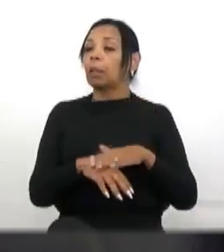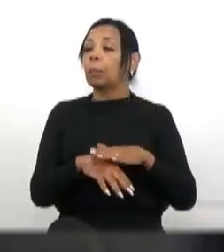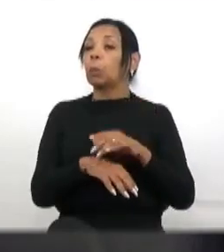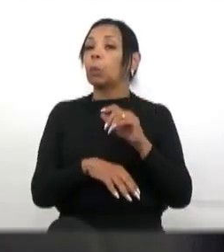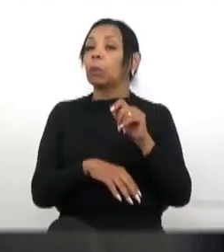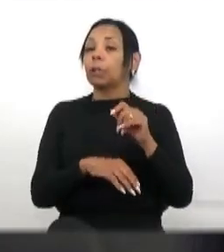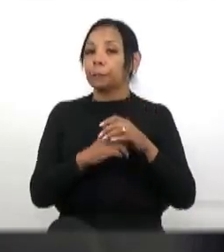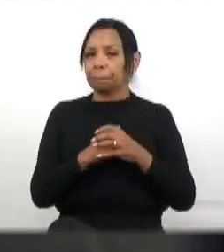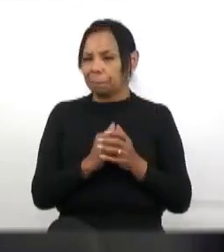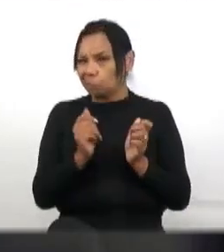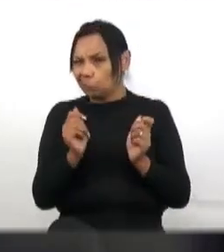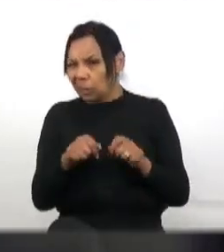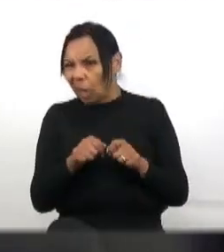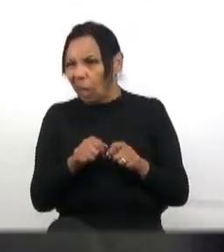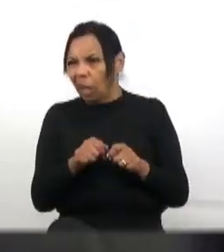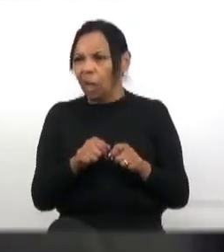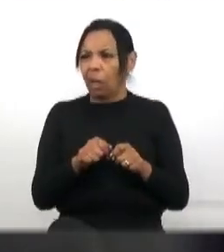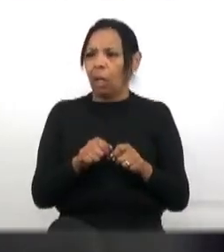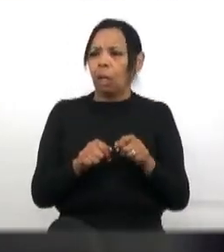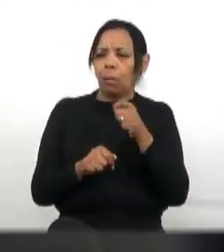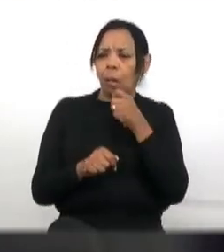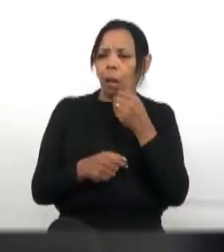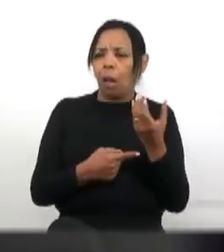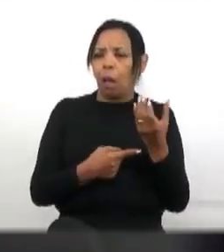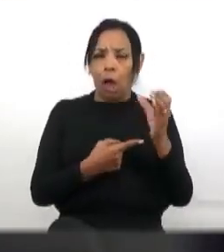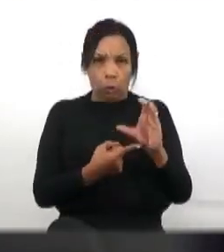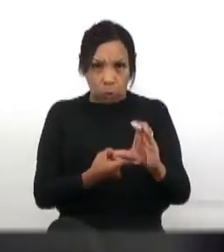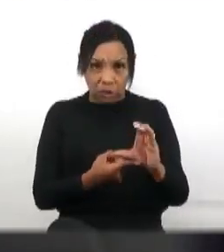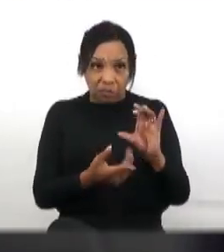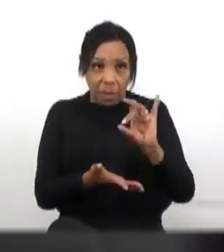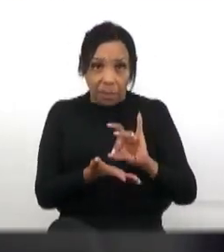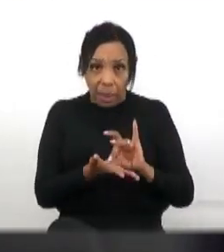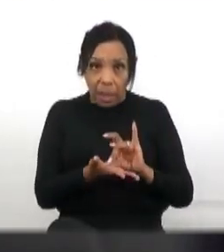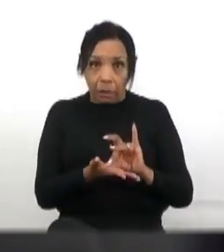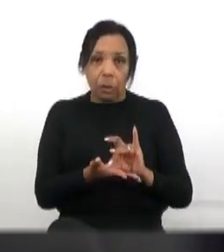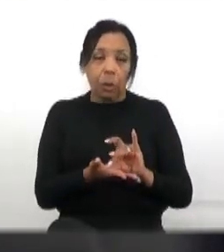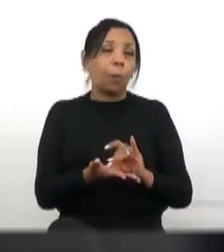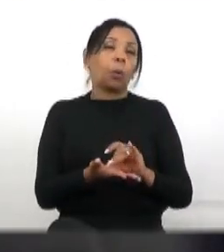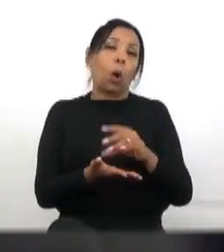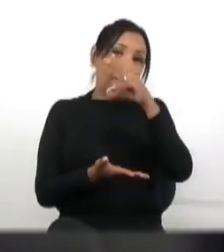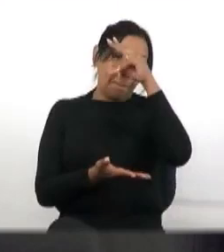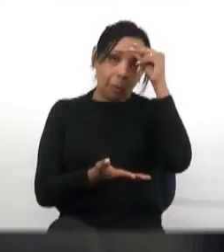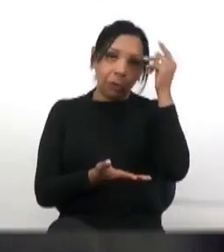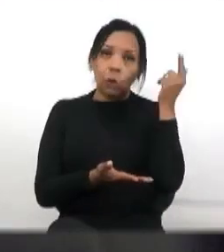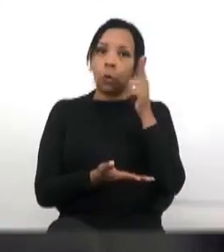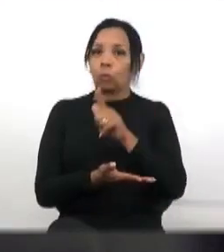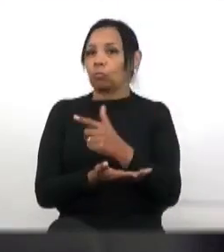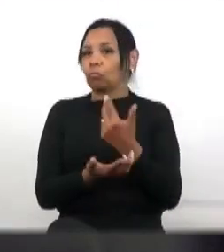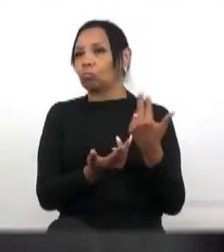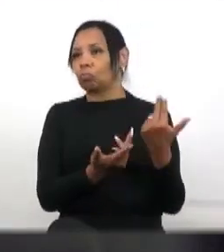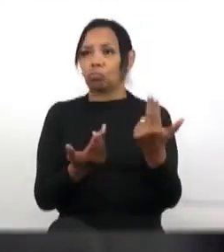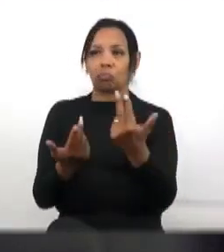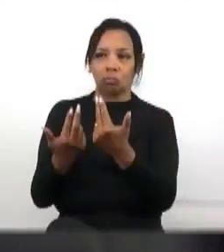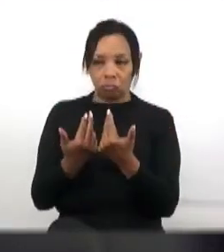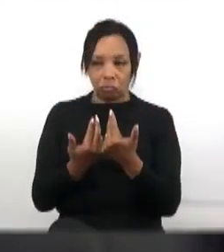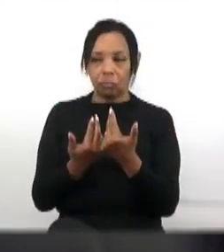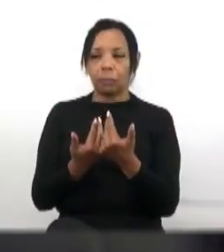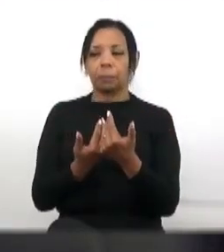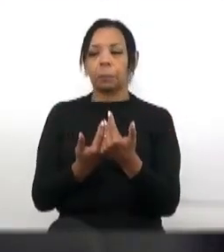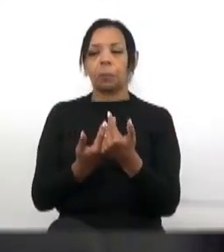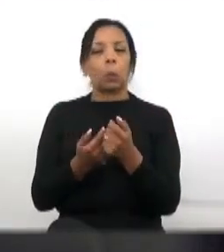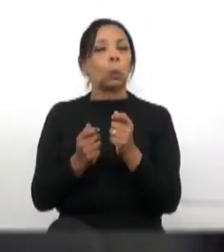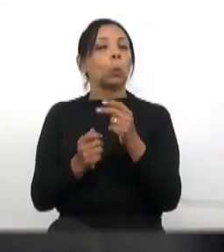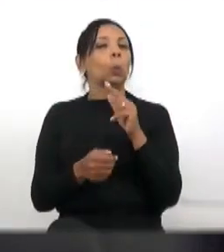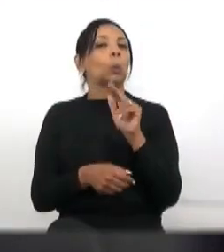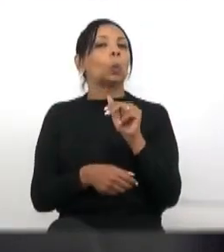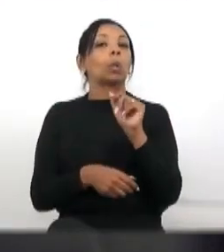trouxe um recurso que na verdade não trouxe, porque viria com qualquer outro prefeito, está aí, então Miguel, não podemos jamais esquecer que estamos falando